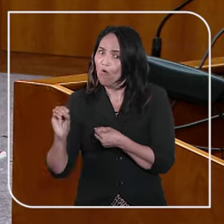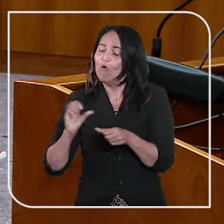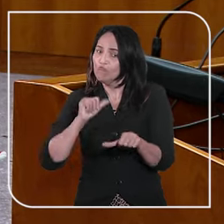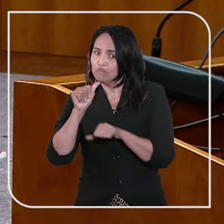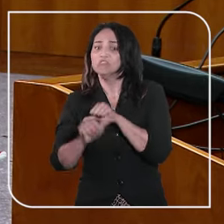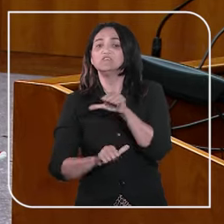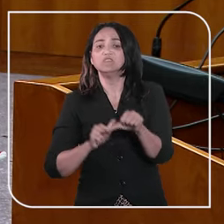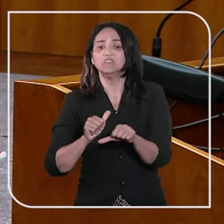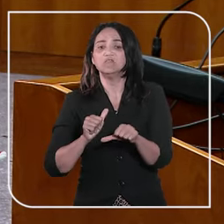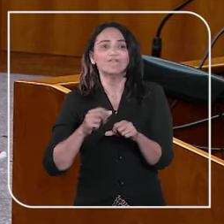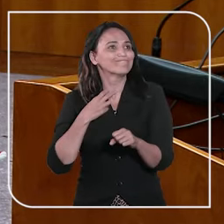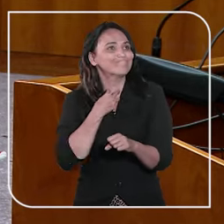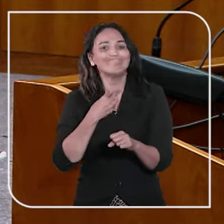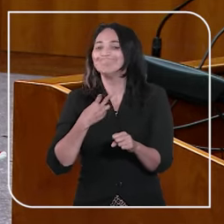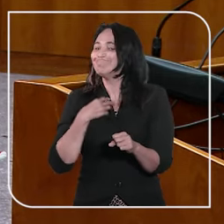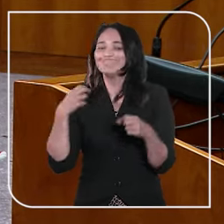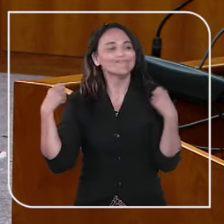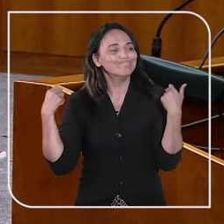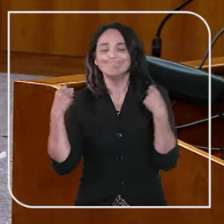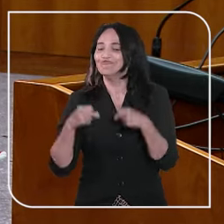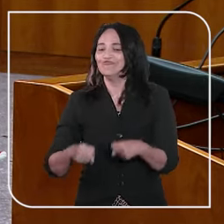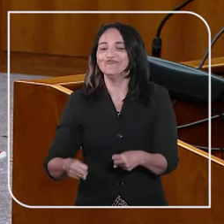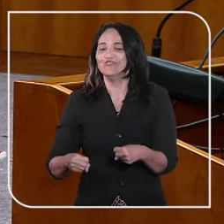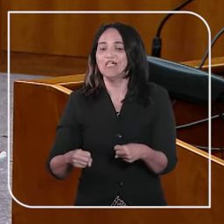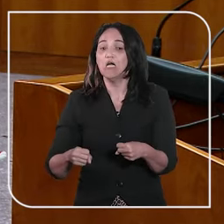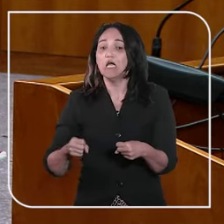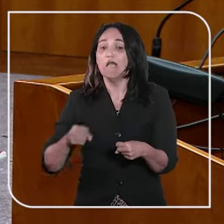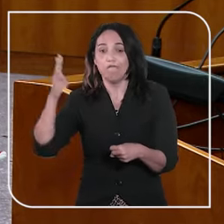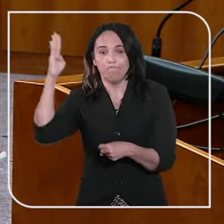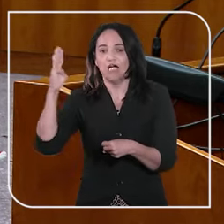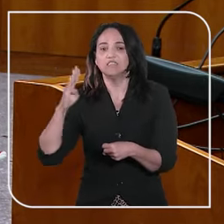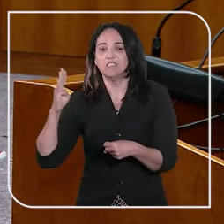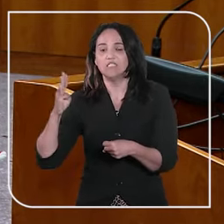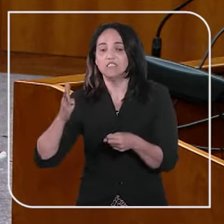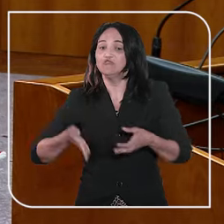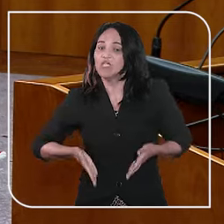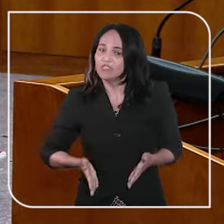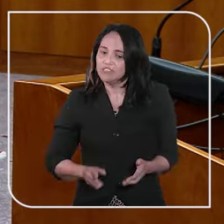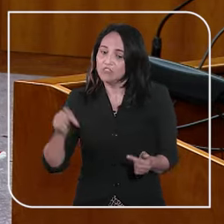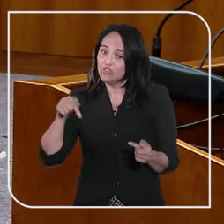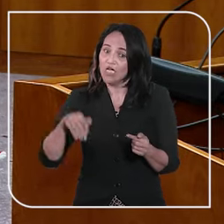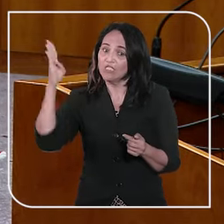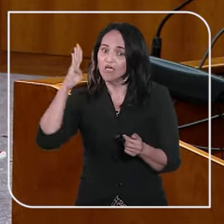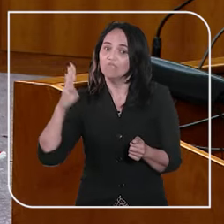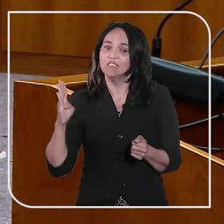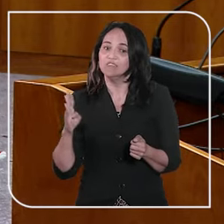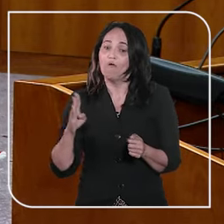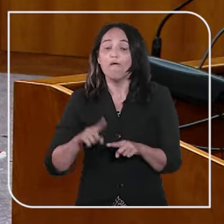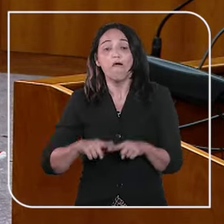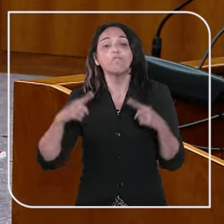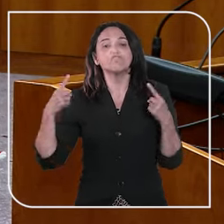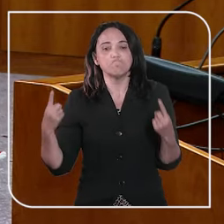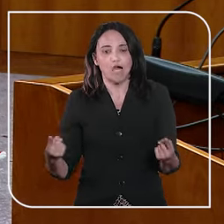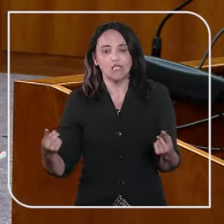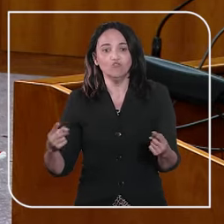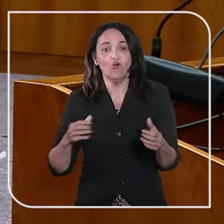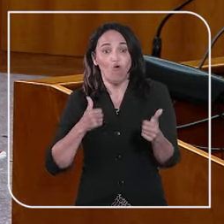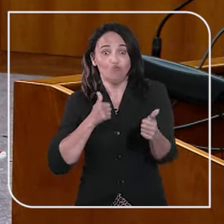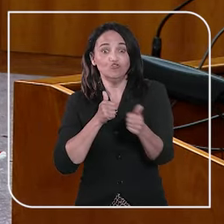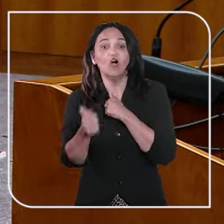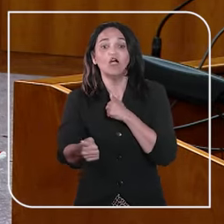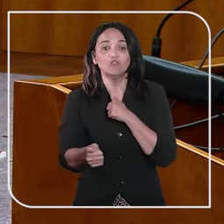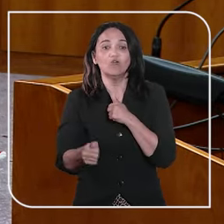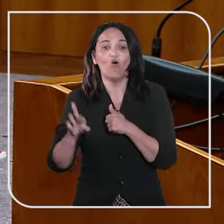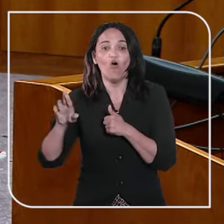seria possível no caso de brasileiros natos. No entanto, assim como havia decidido em relação ao jogador Robinho, a Corte